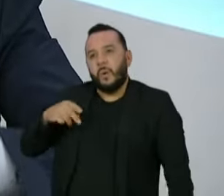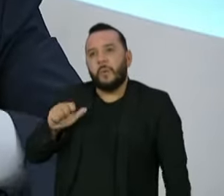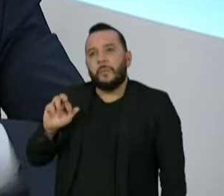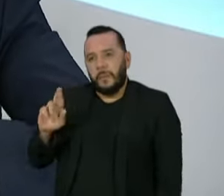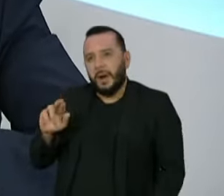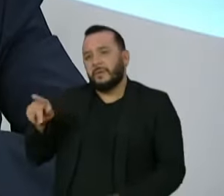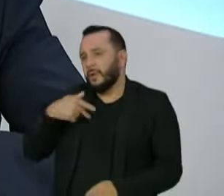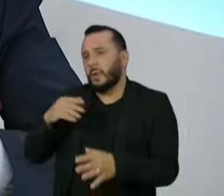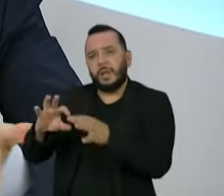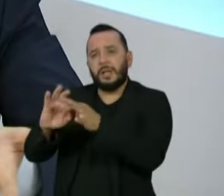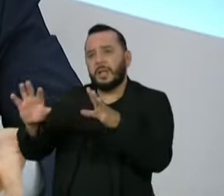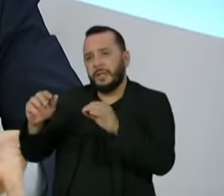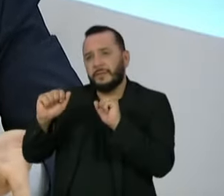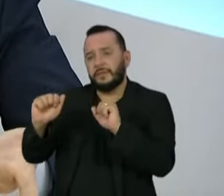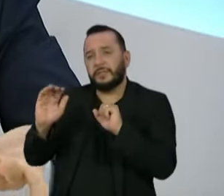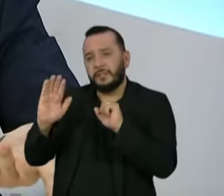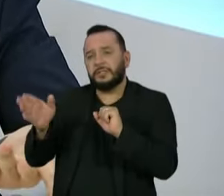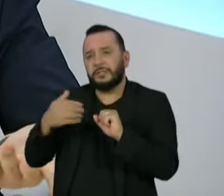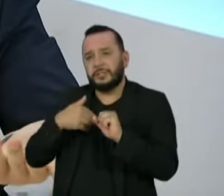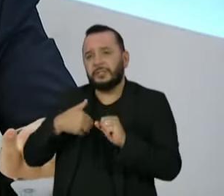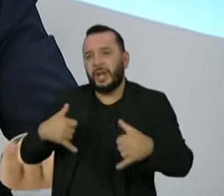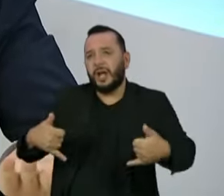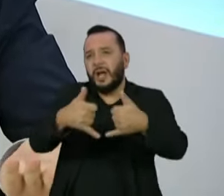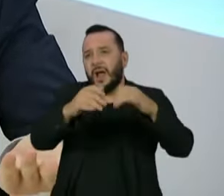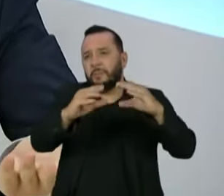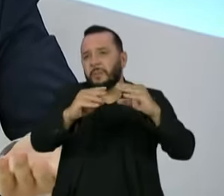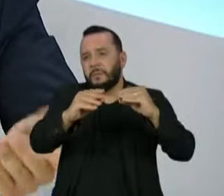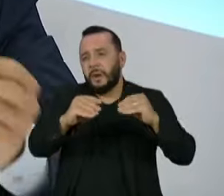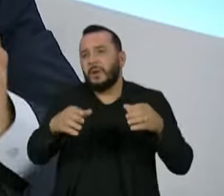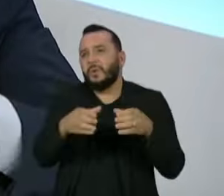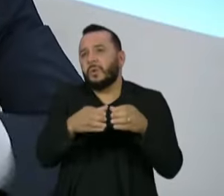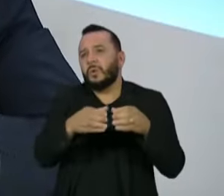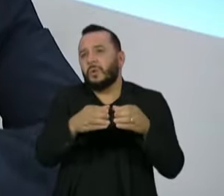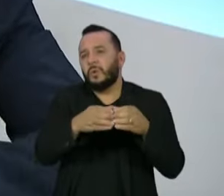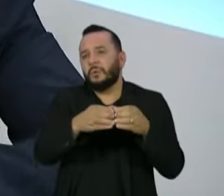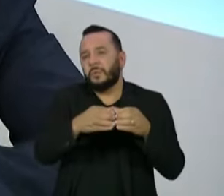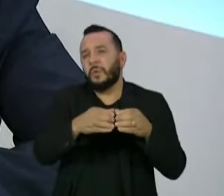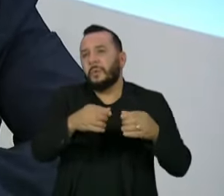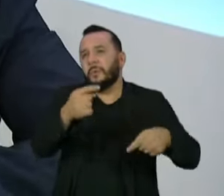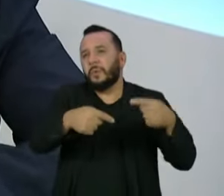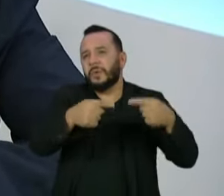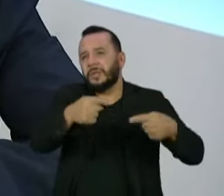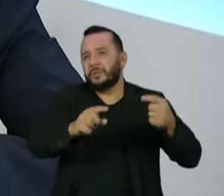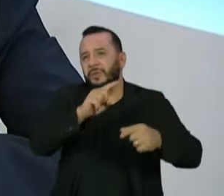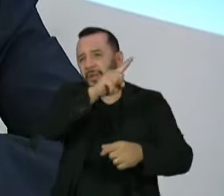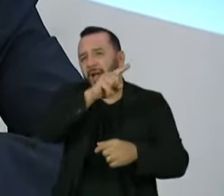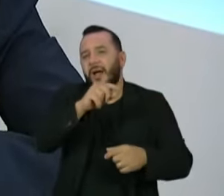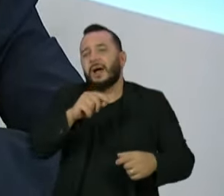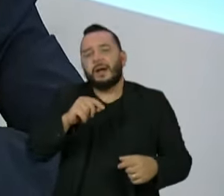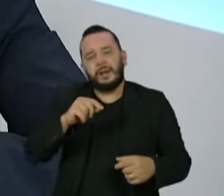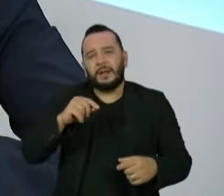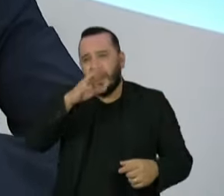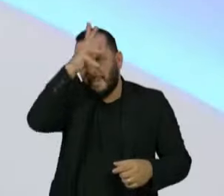os sigilos de adversários políticos dele no Estado do Amazonas. E eu emendo com uma outra pergunta rápida.